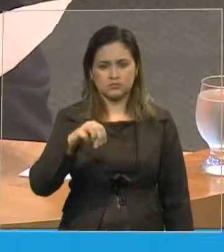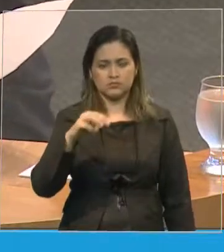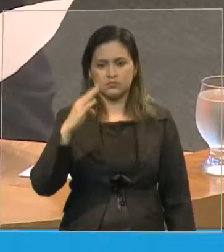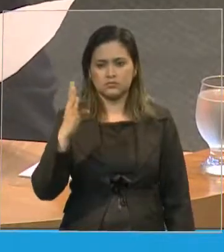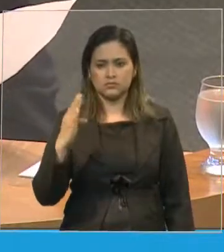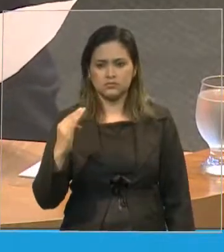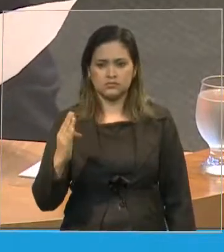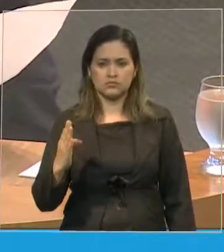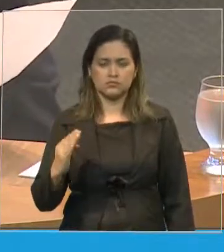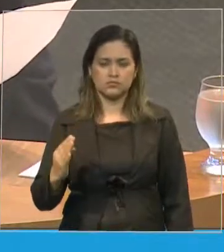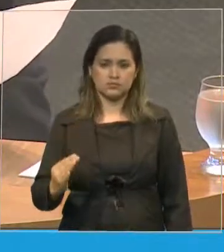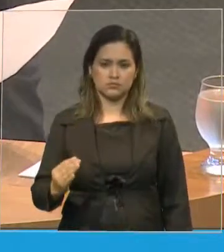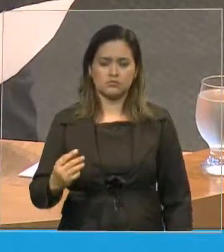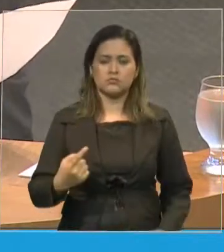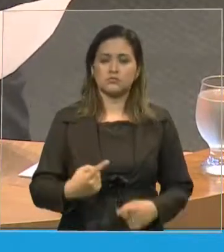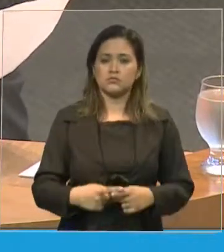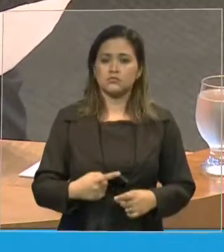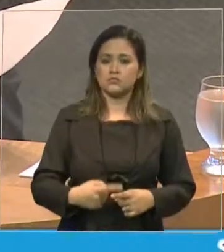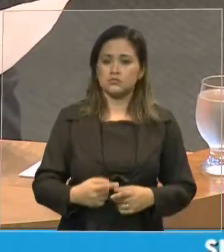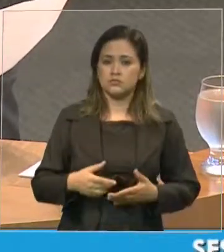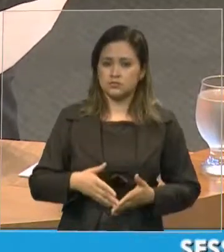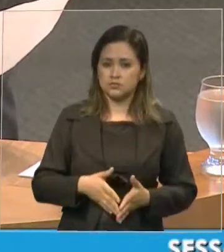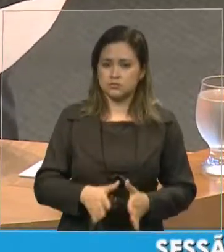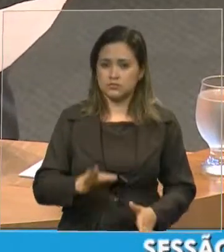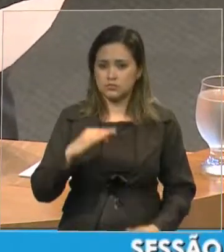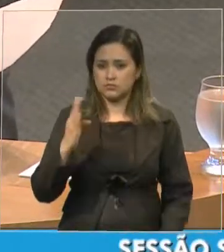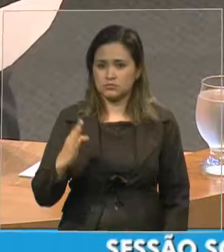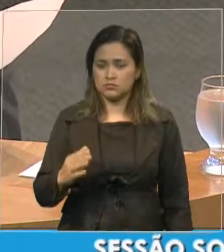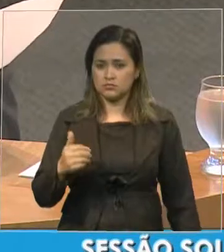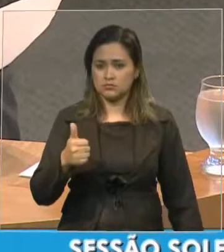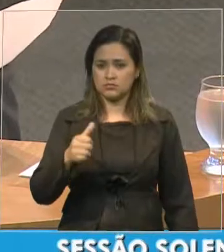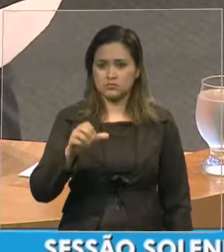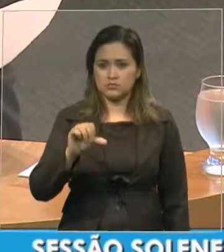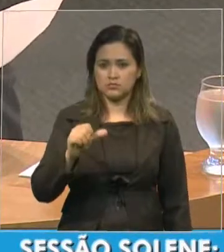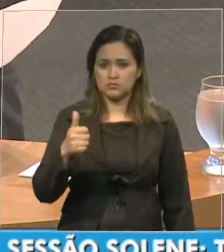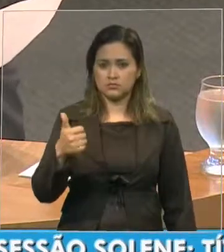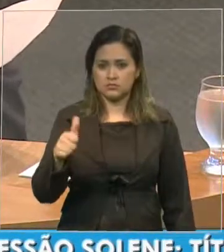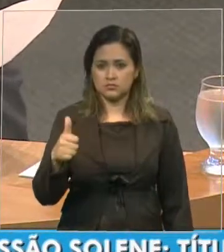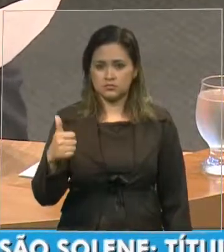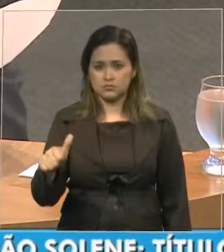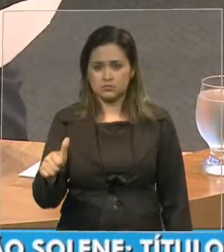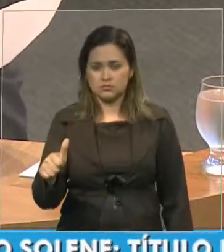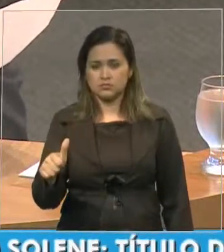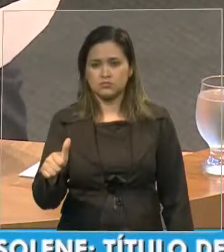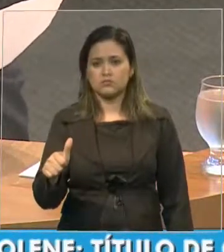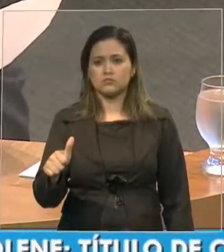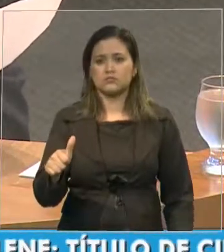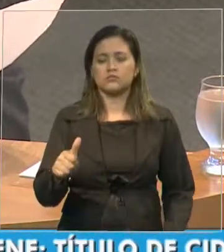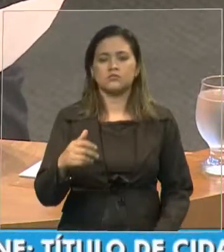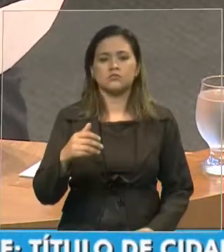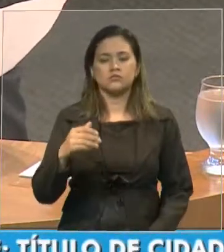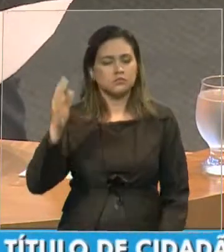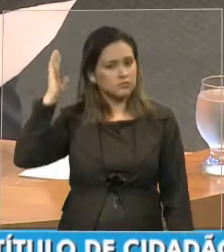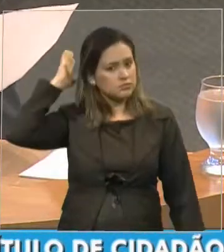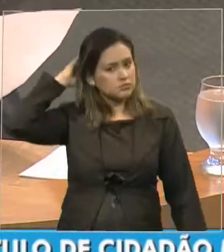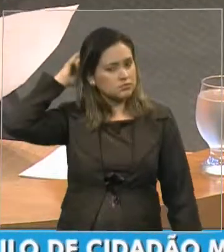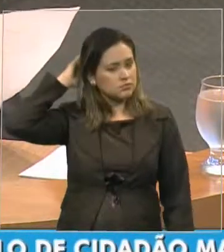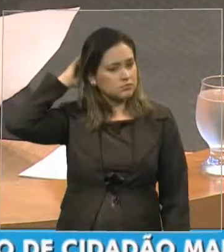Brasil, em 1911, no nosso estado vizinho, estado do Pará.